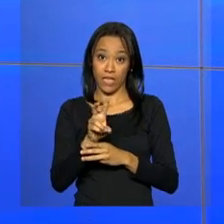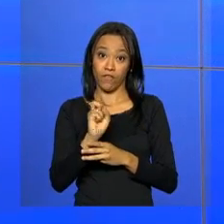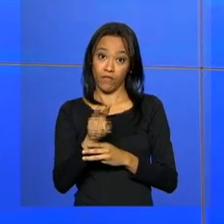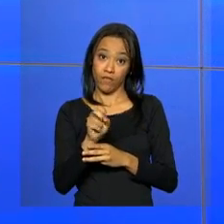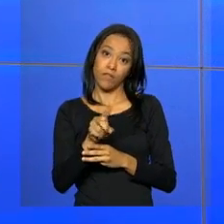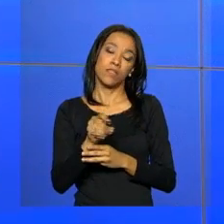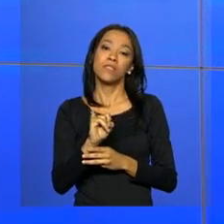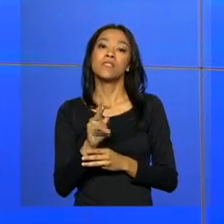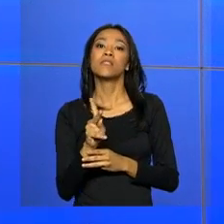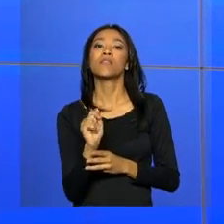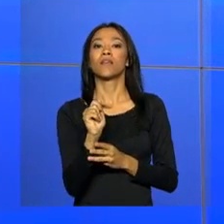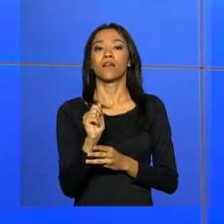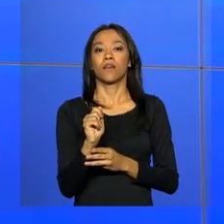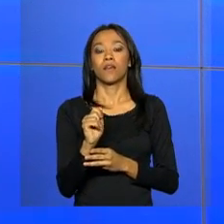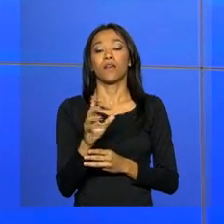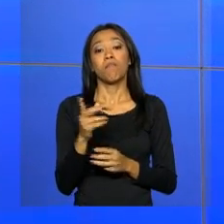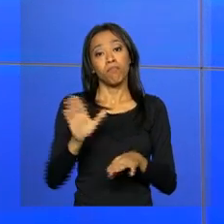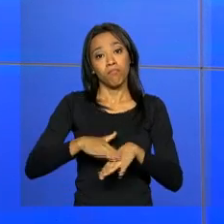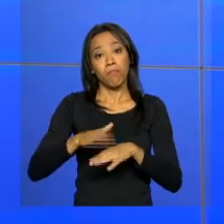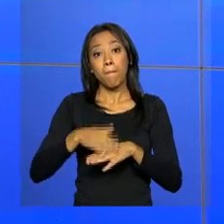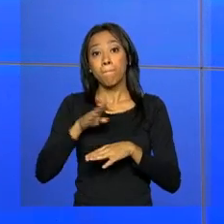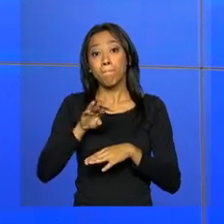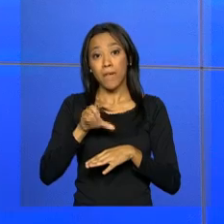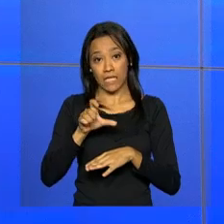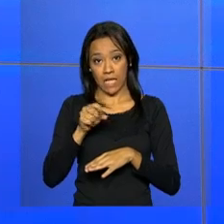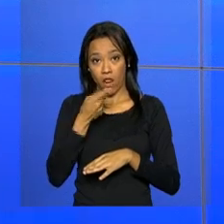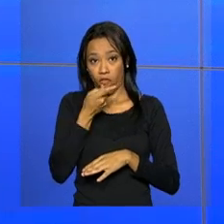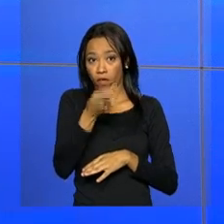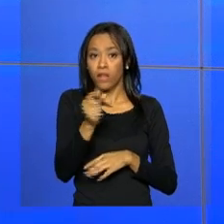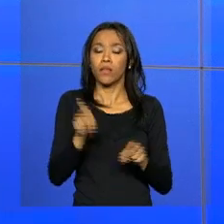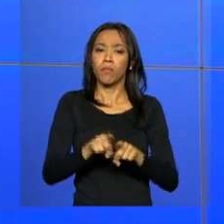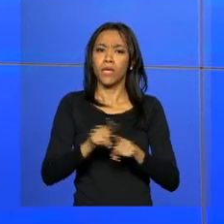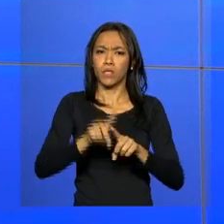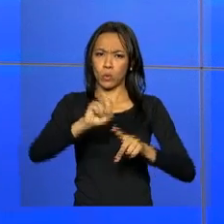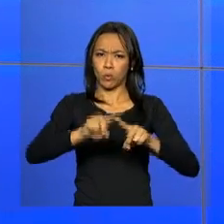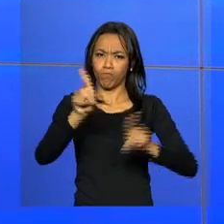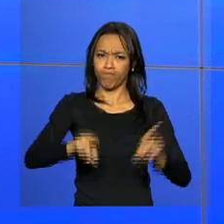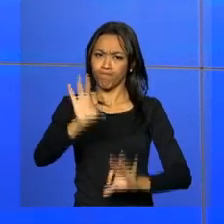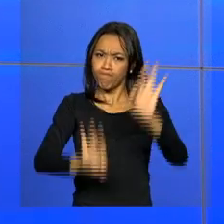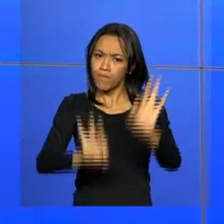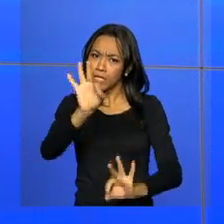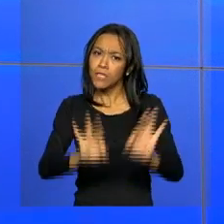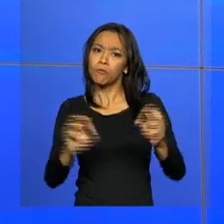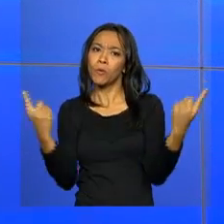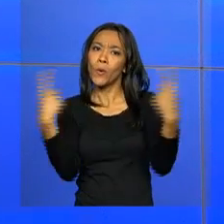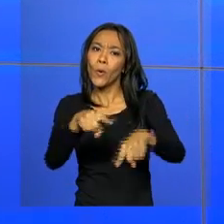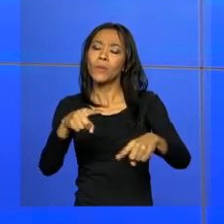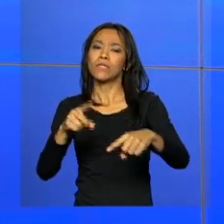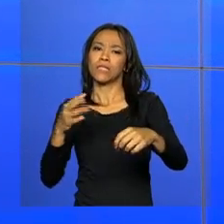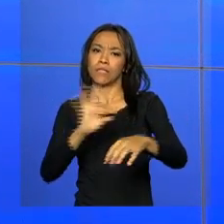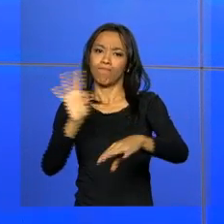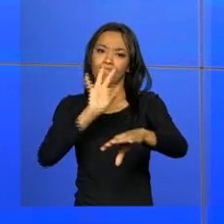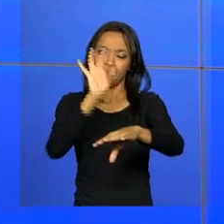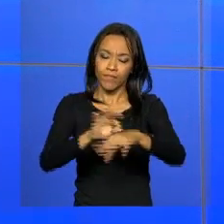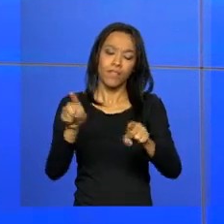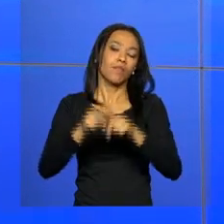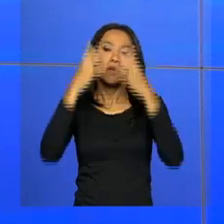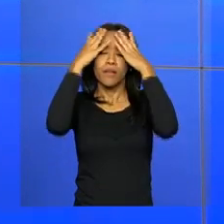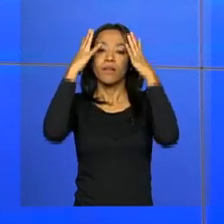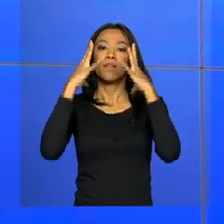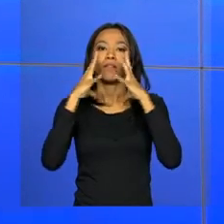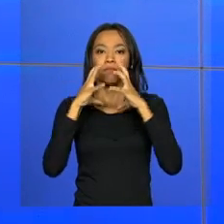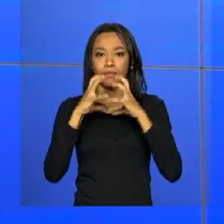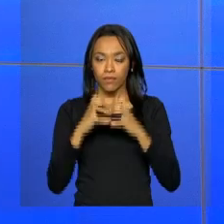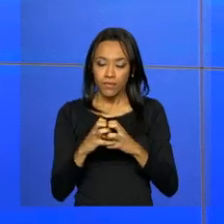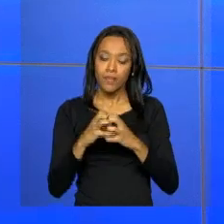zika vírus. Marcelo Castro também vai falar das ações do Plano Nacional de Enfrentamento ao Aedes aegypti e a microcefalia, que está